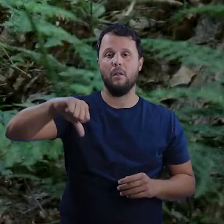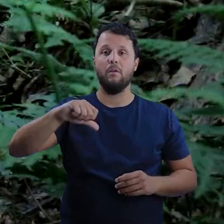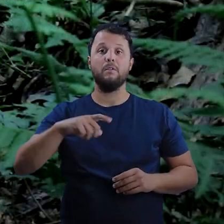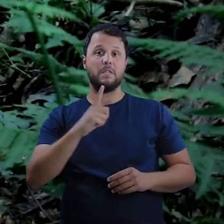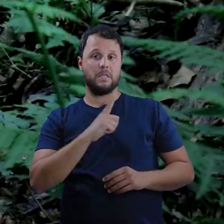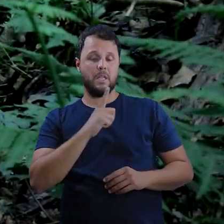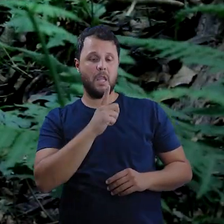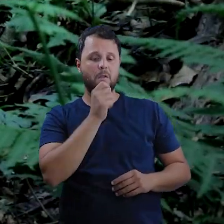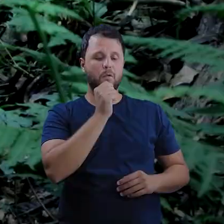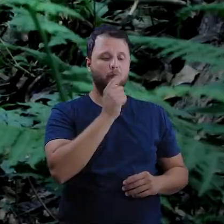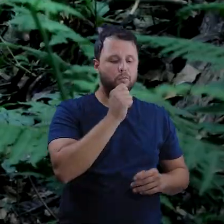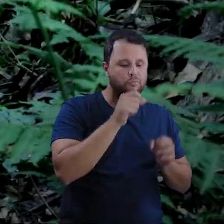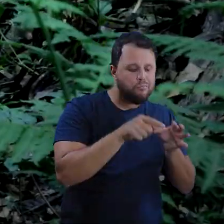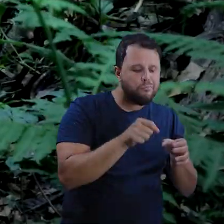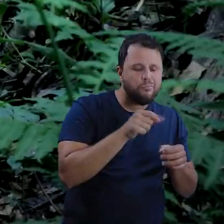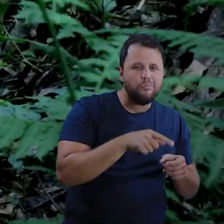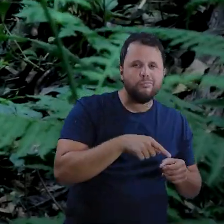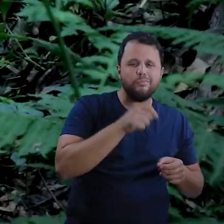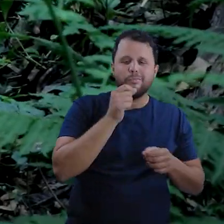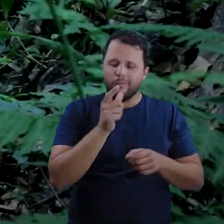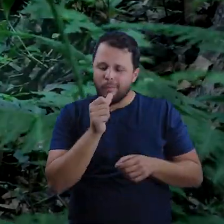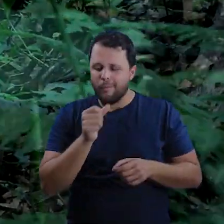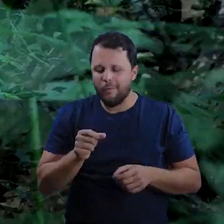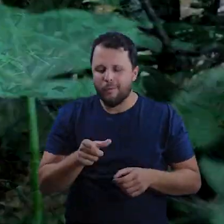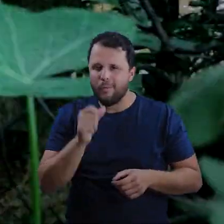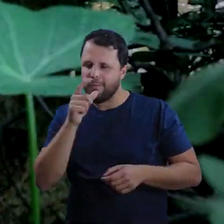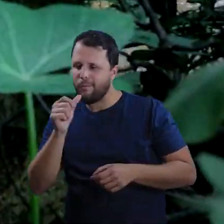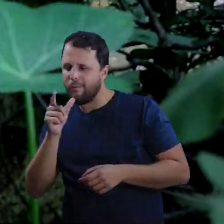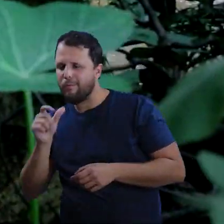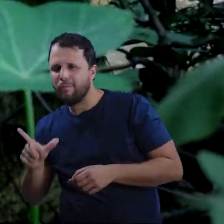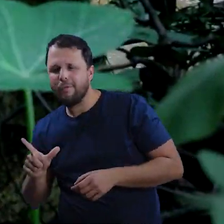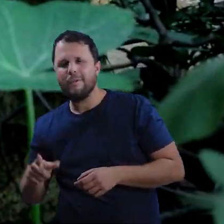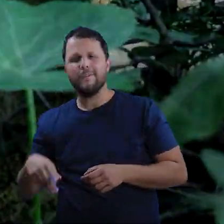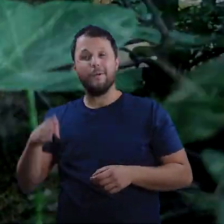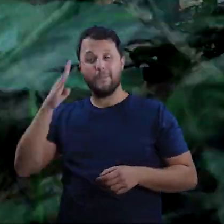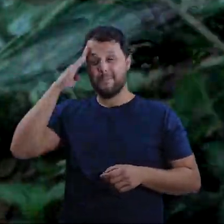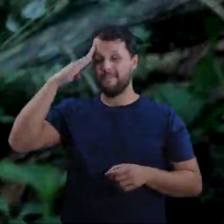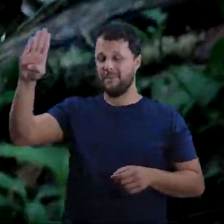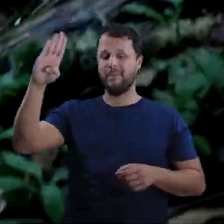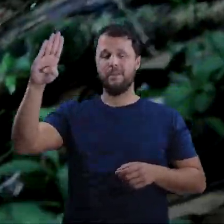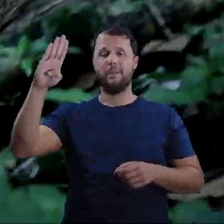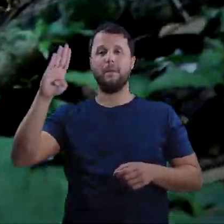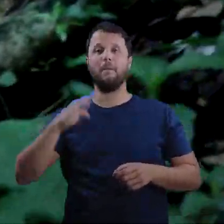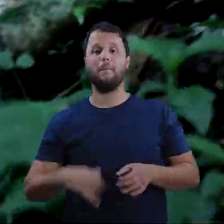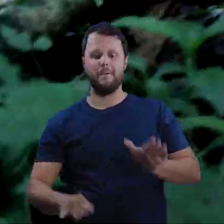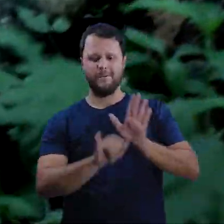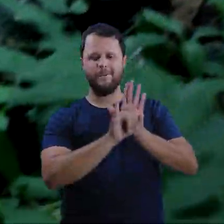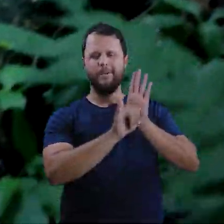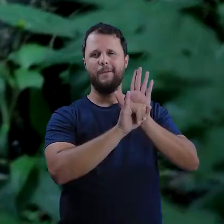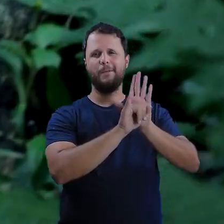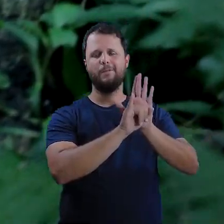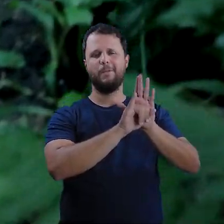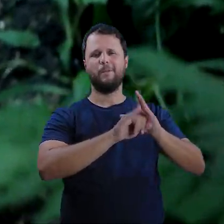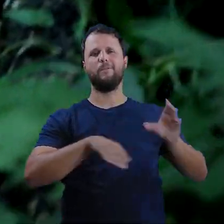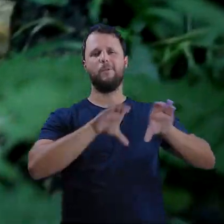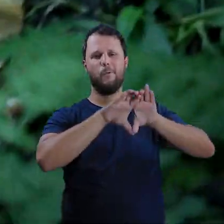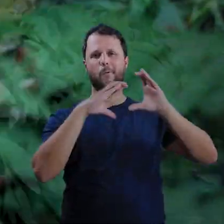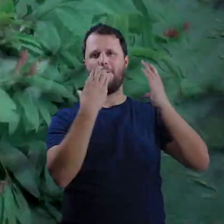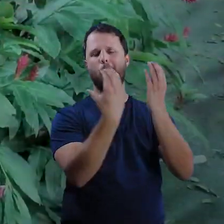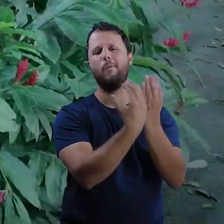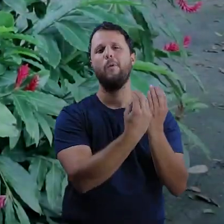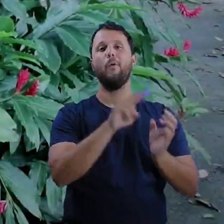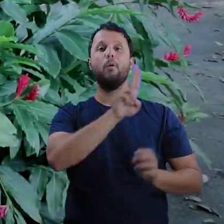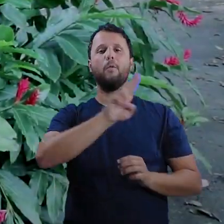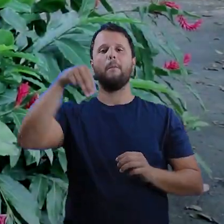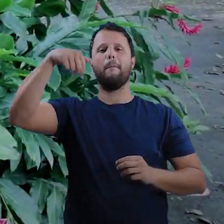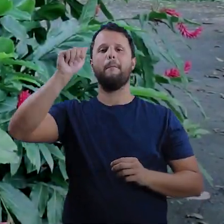nascentes existentes no território são fundamentais para práticas culturais e identitárias da comunidade. O